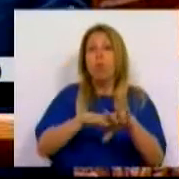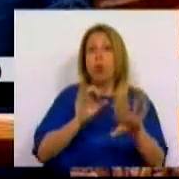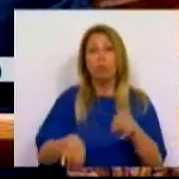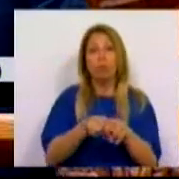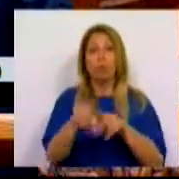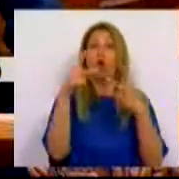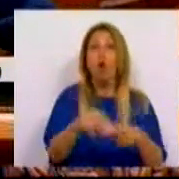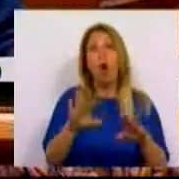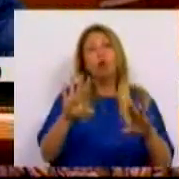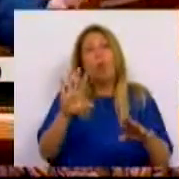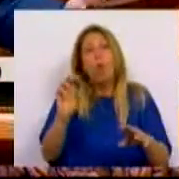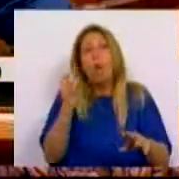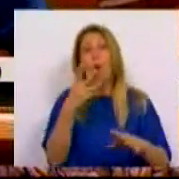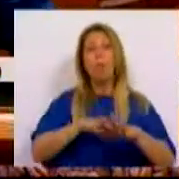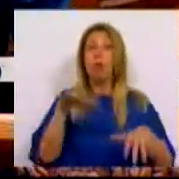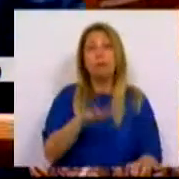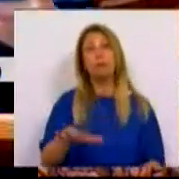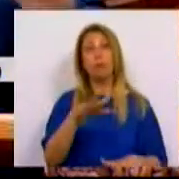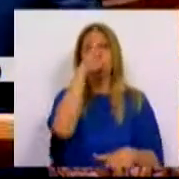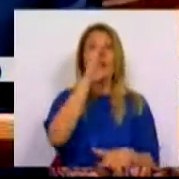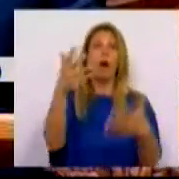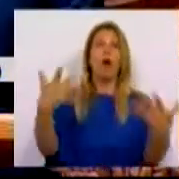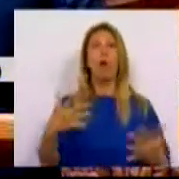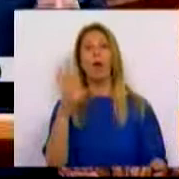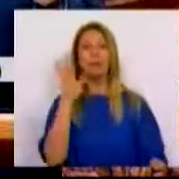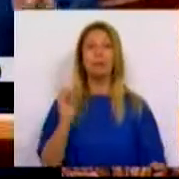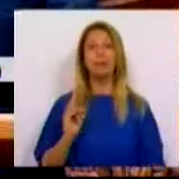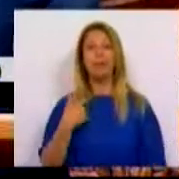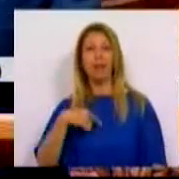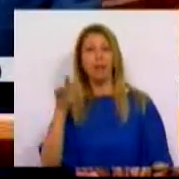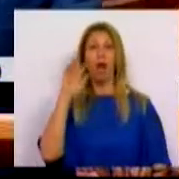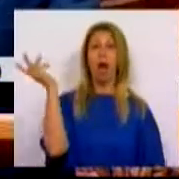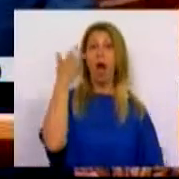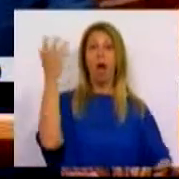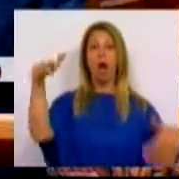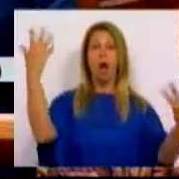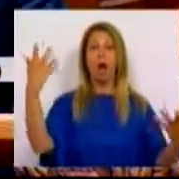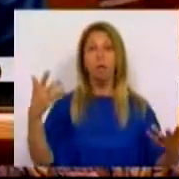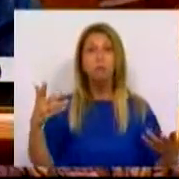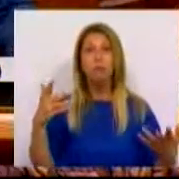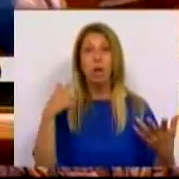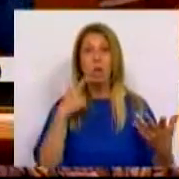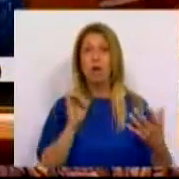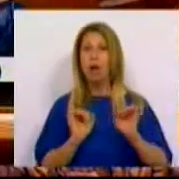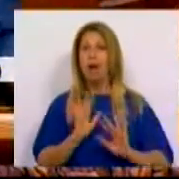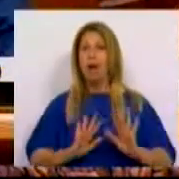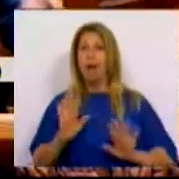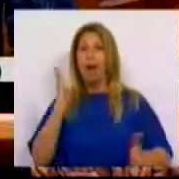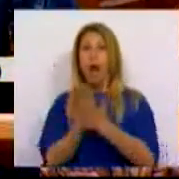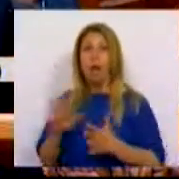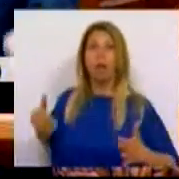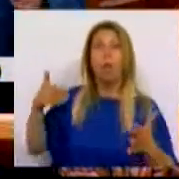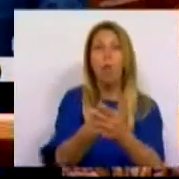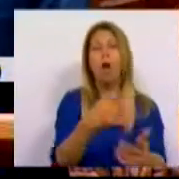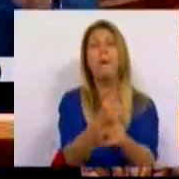pera situação deste Governo que agora, enfim, tentando vangloriar-se, de algo que resistiu até à última hora de fazer, mesmo quando os patrões,